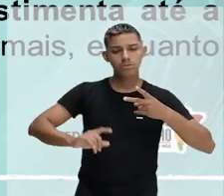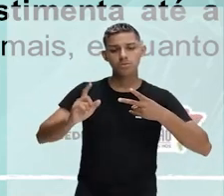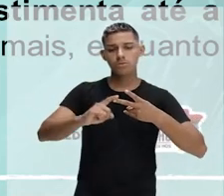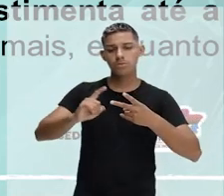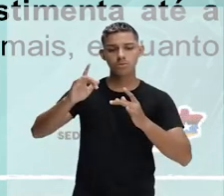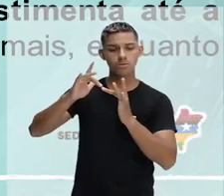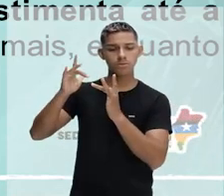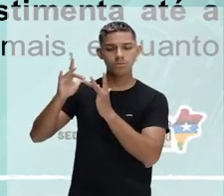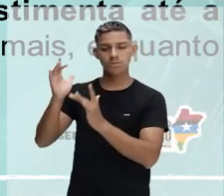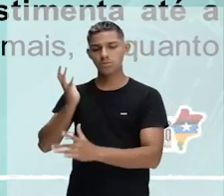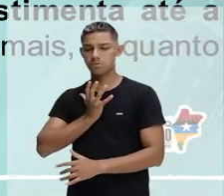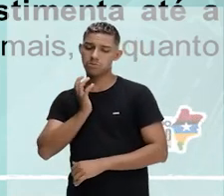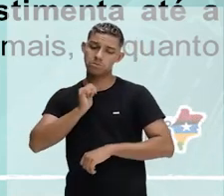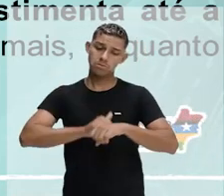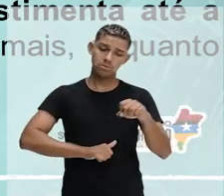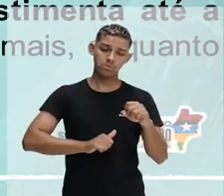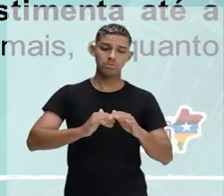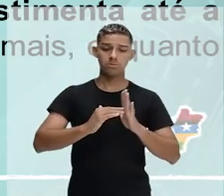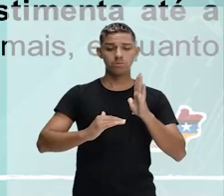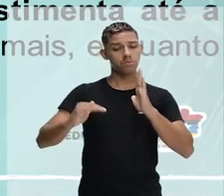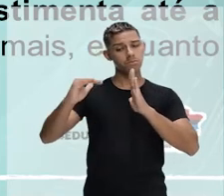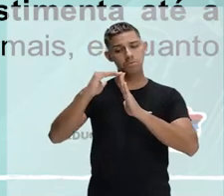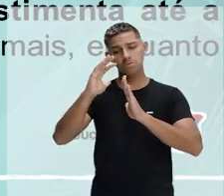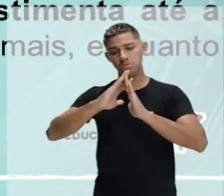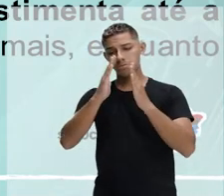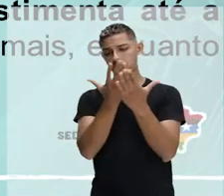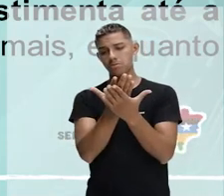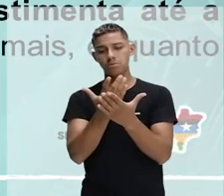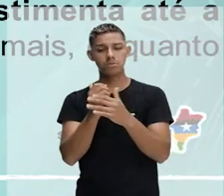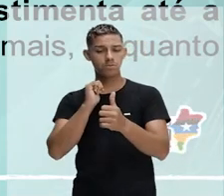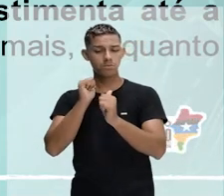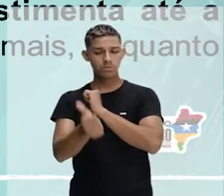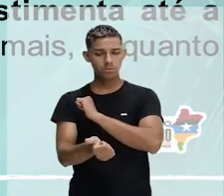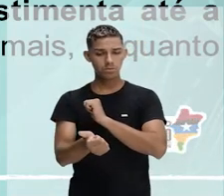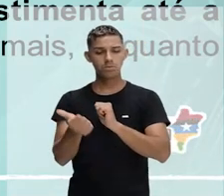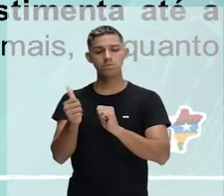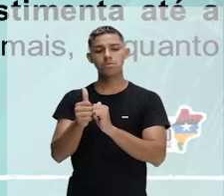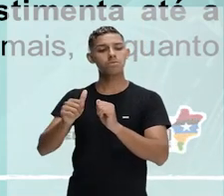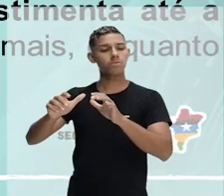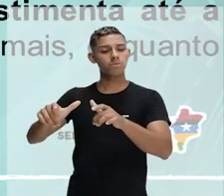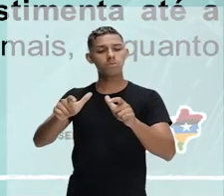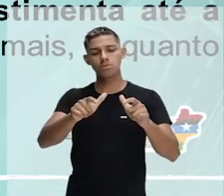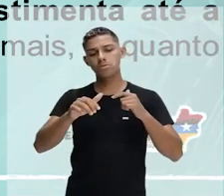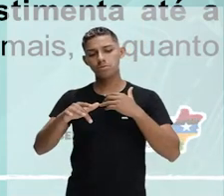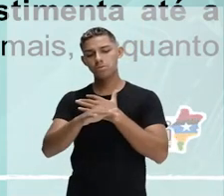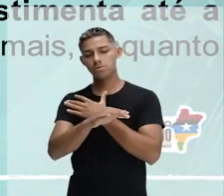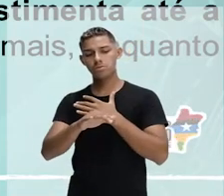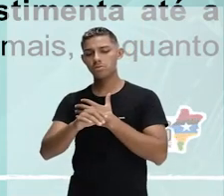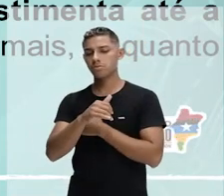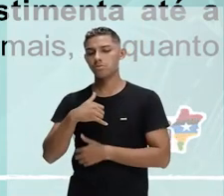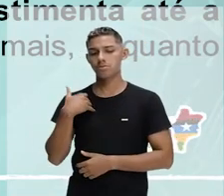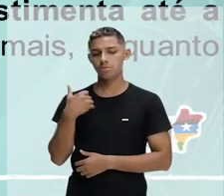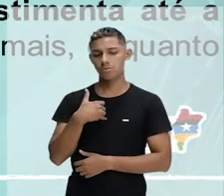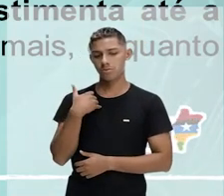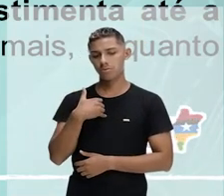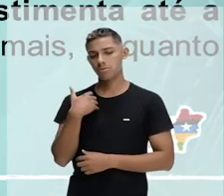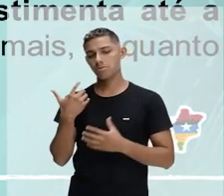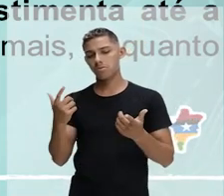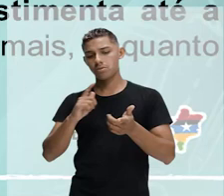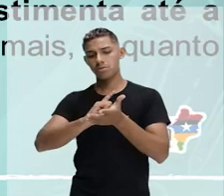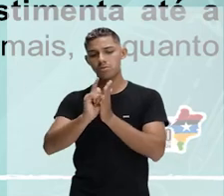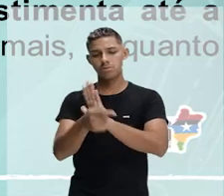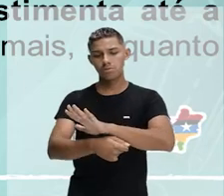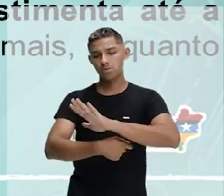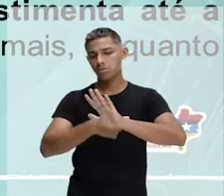classe social, nível de escolaridade, esporte, tribos, urbanas, identidade, gênero,